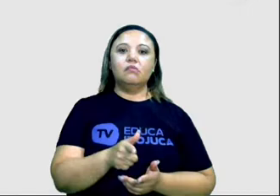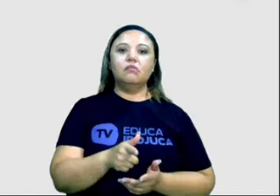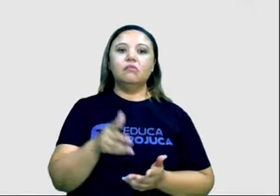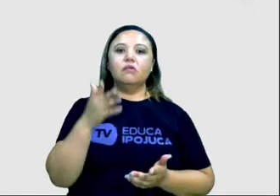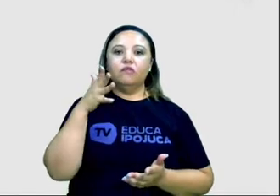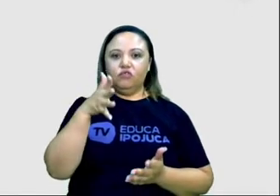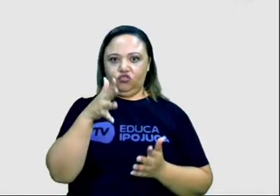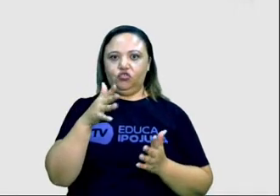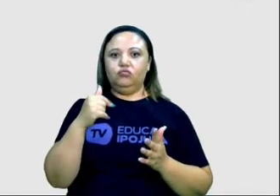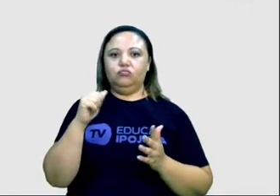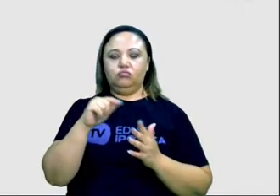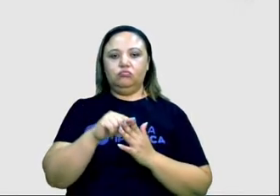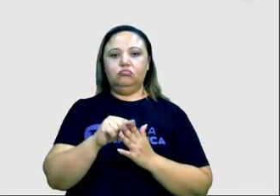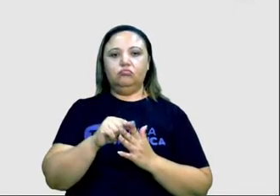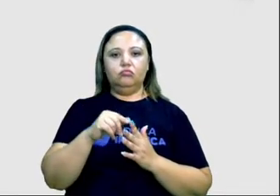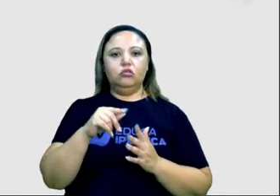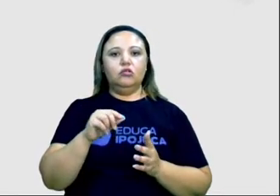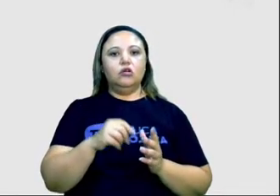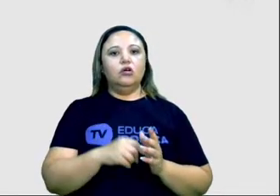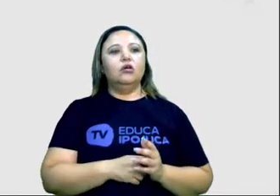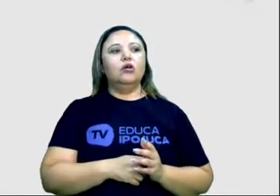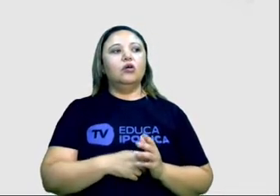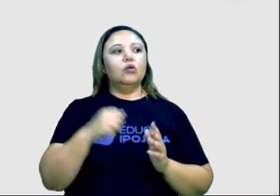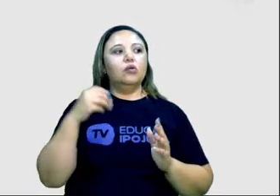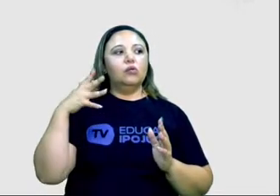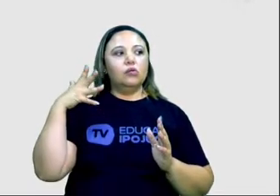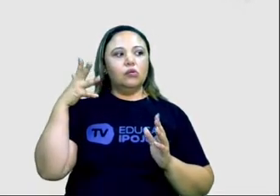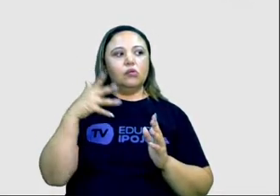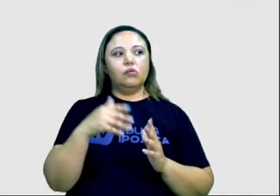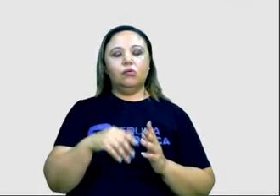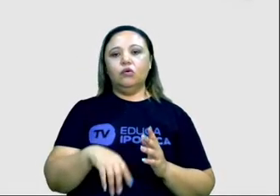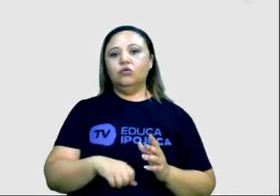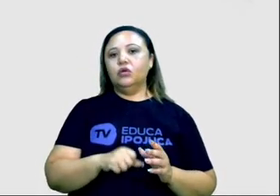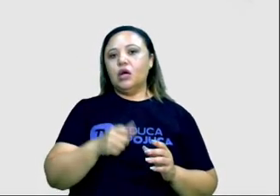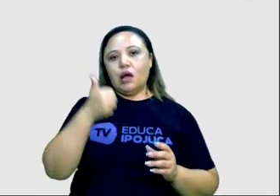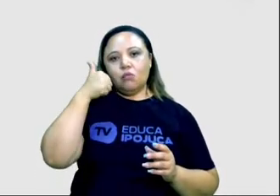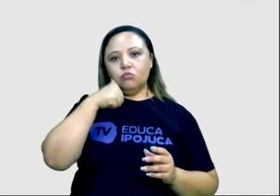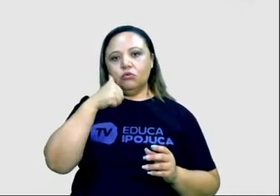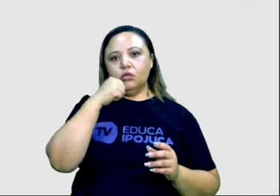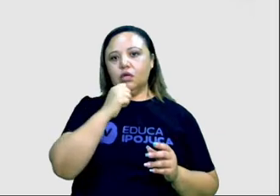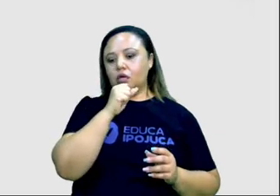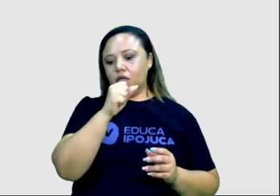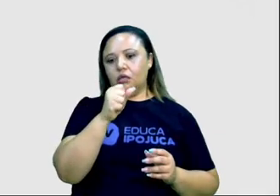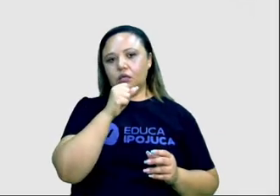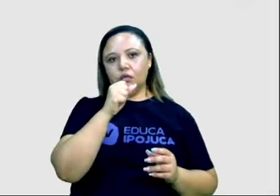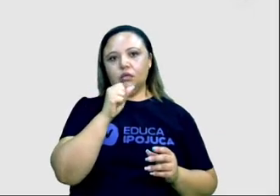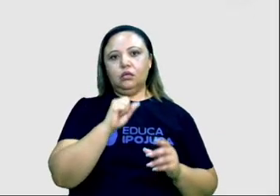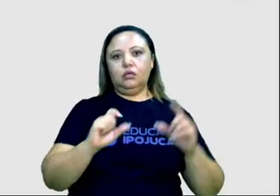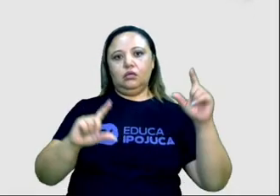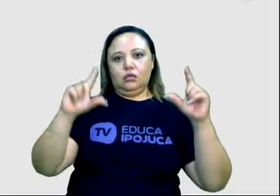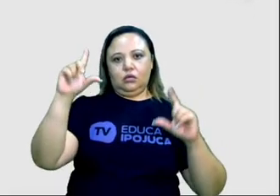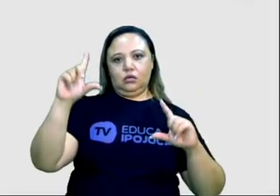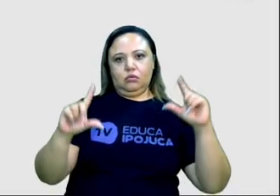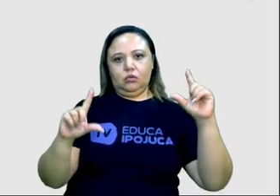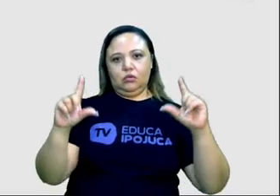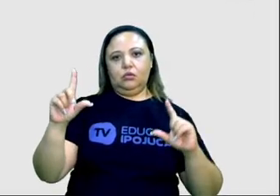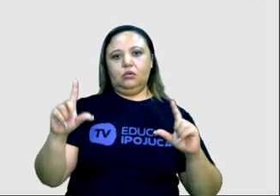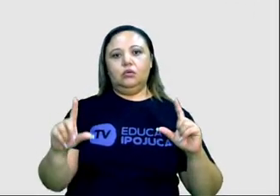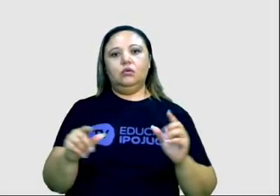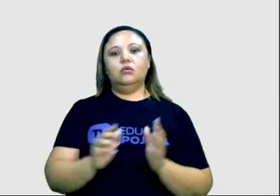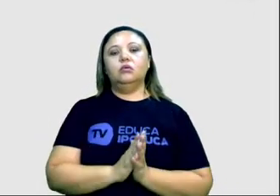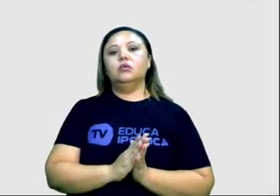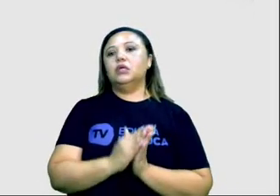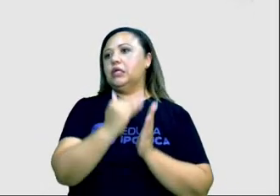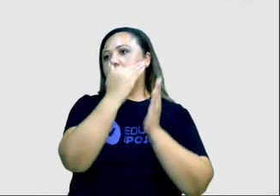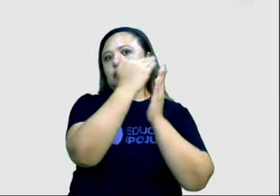aqui, comentários racistas, contra a Maju, do Jornal Nacional, que causaram revolta na rede social. Saiu